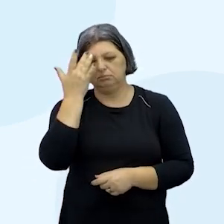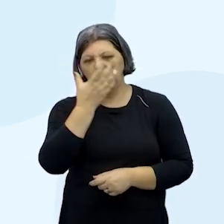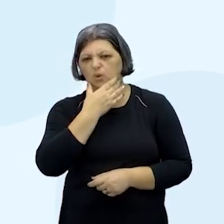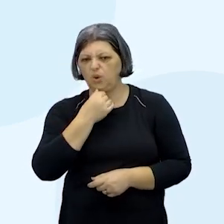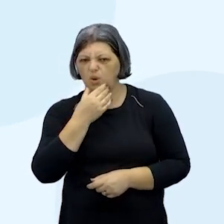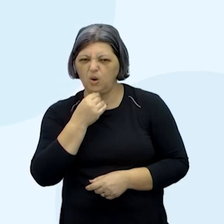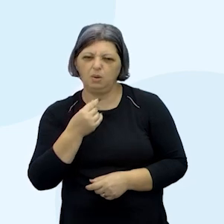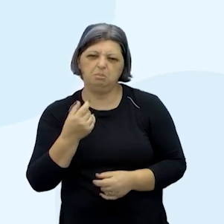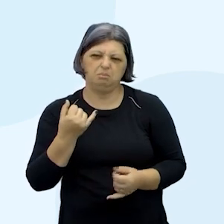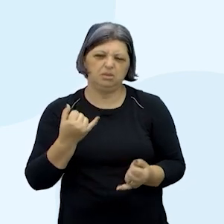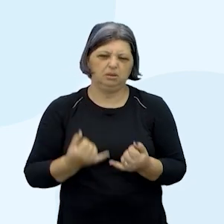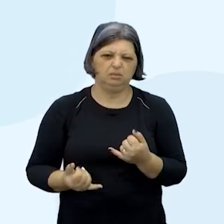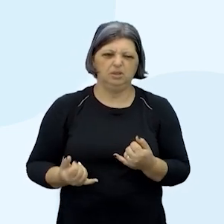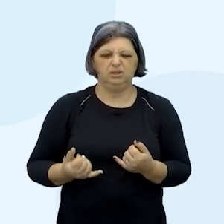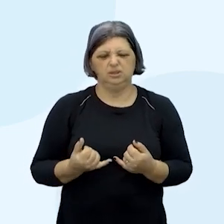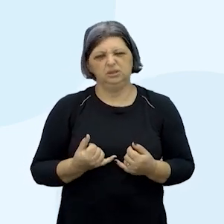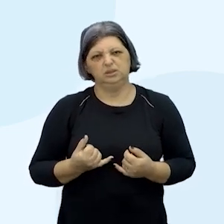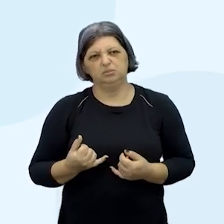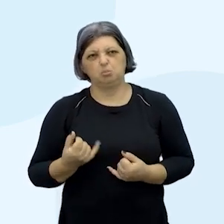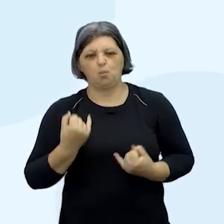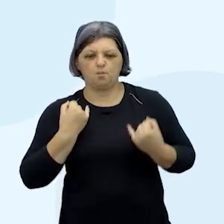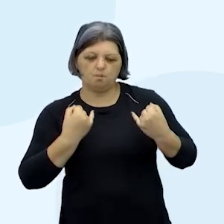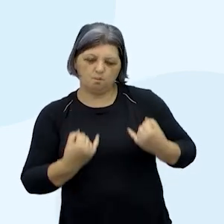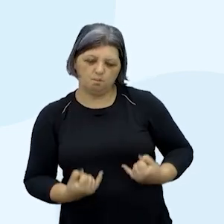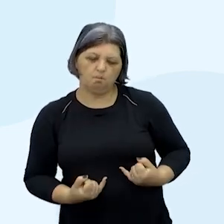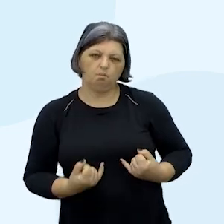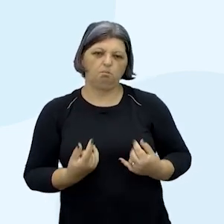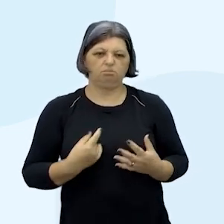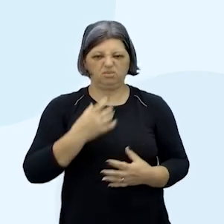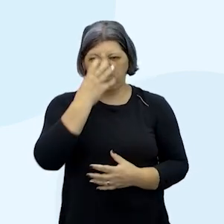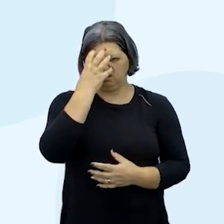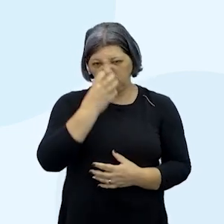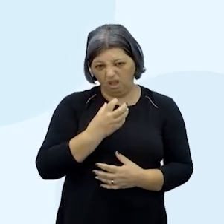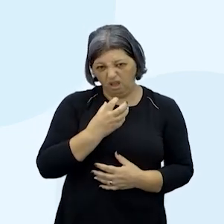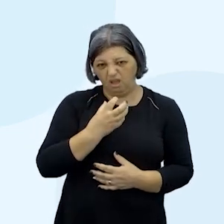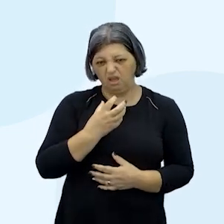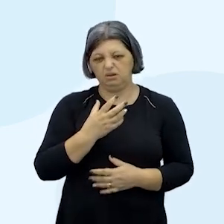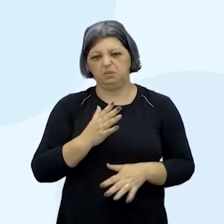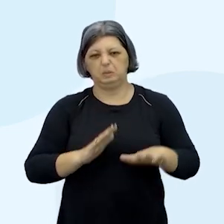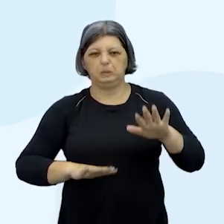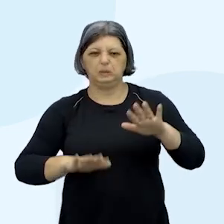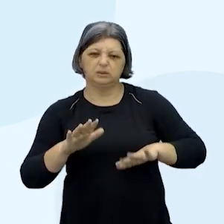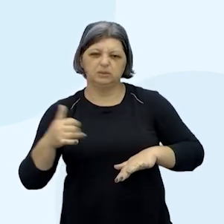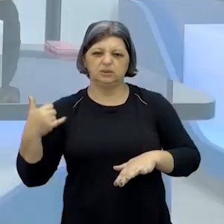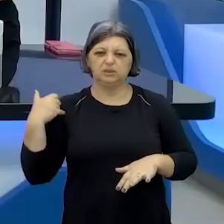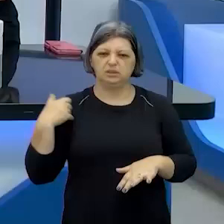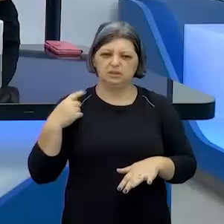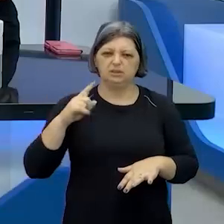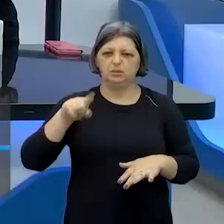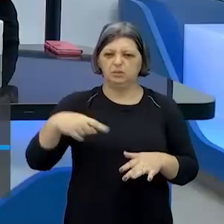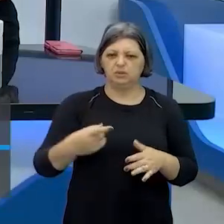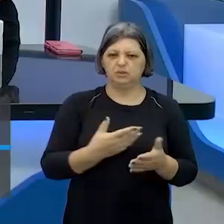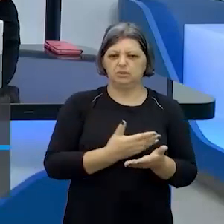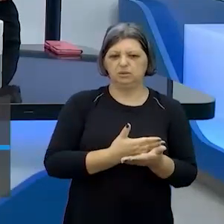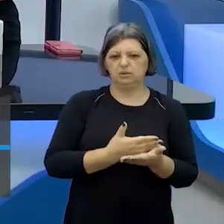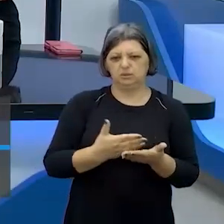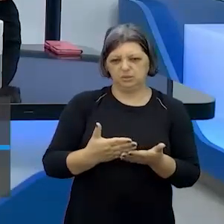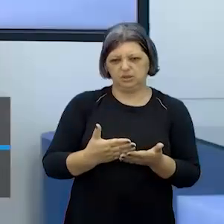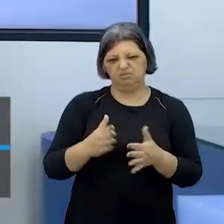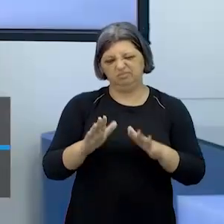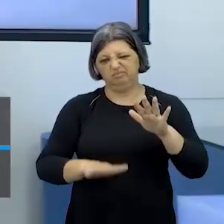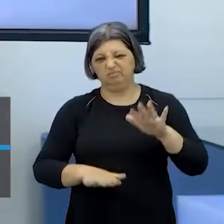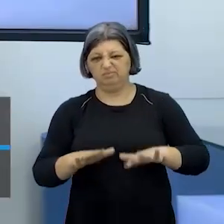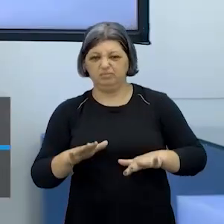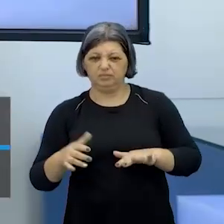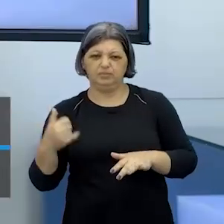ser um cara assim magro uma idade aí meia idade né porque vai começar meio que na adolescência dele depois segue mas vamos colocar a meia idade